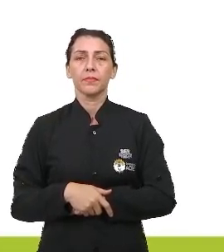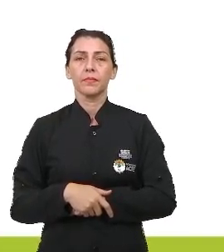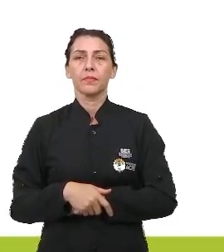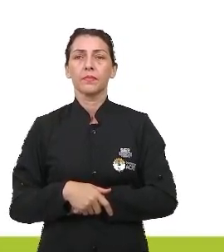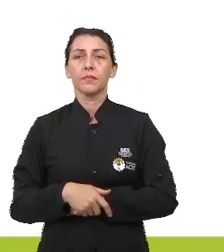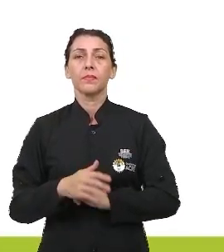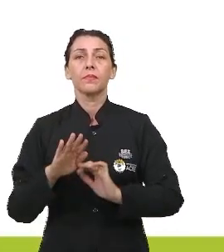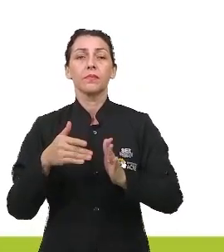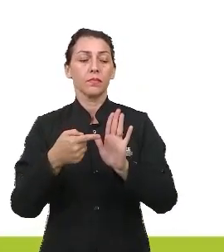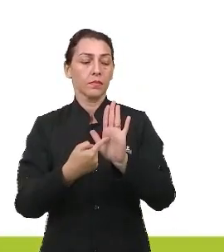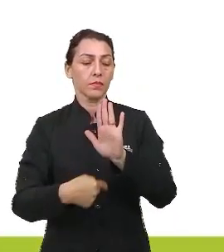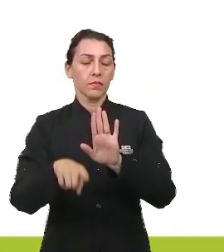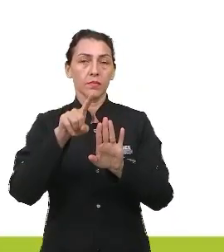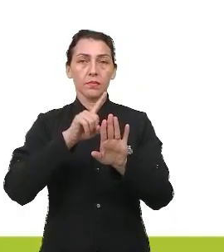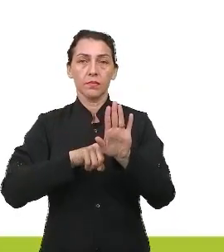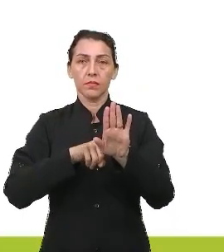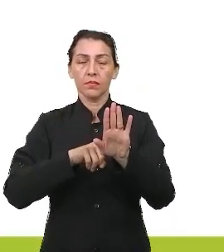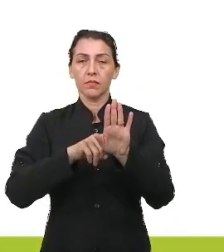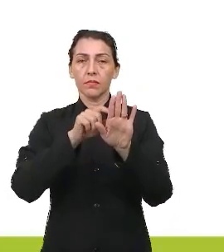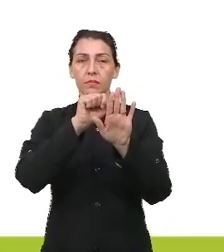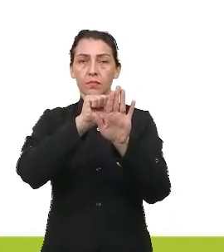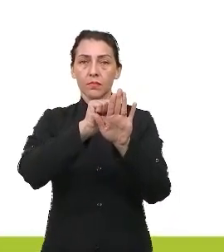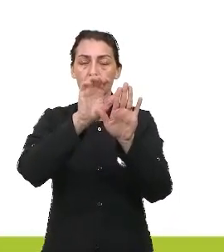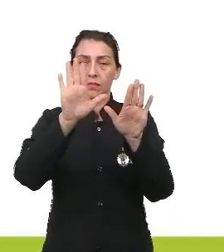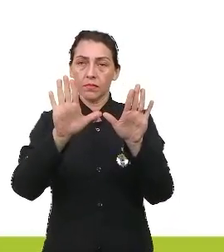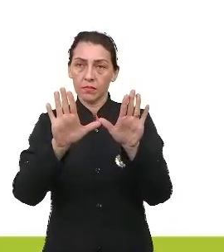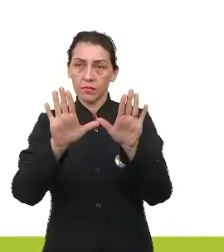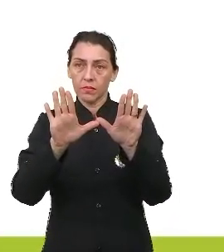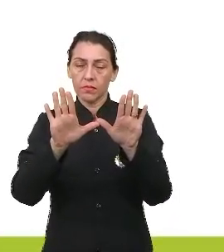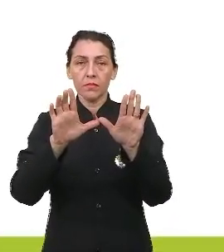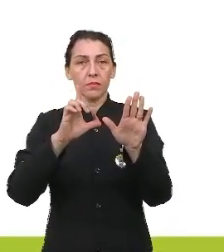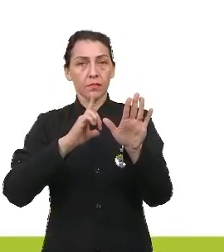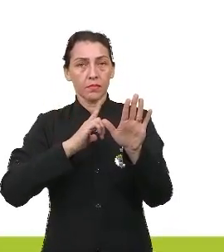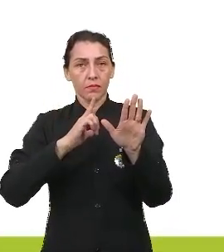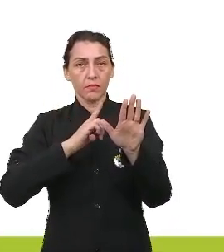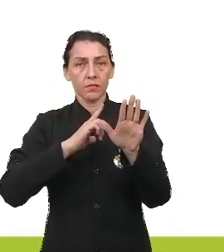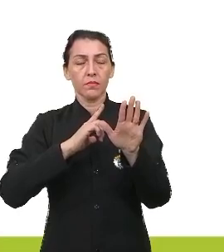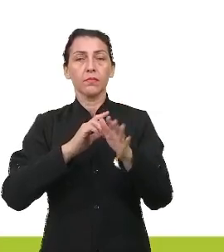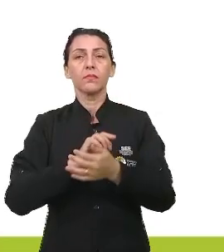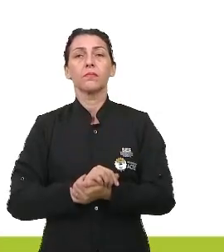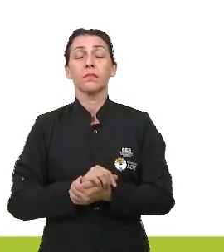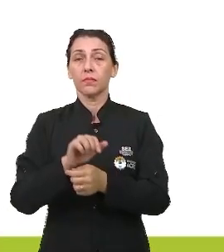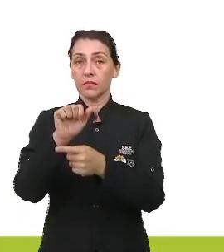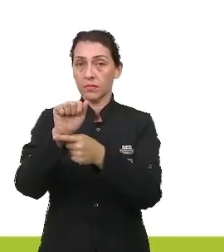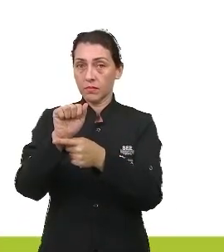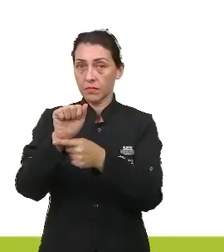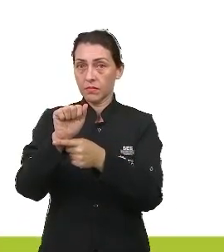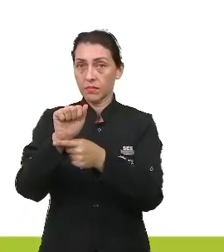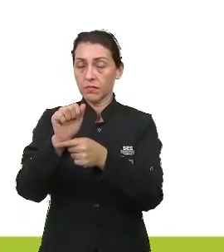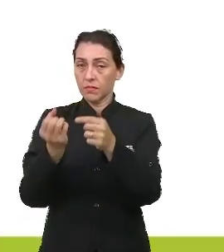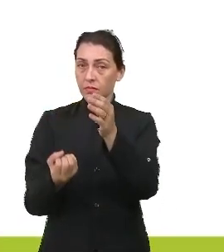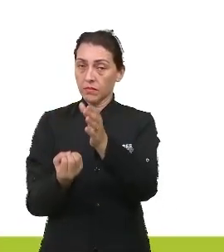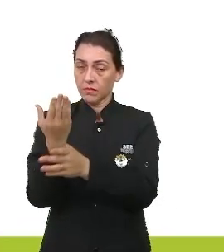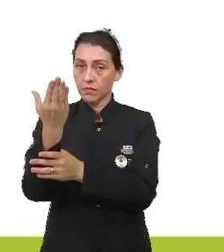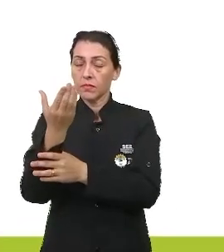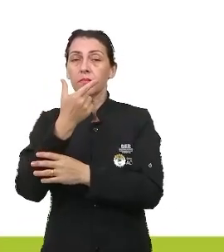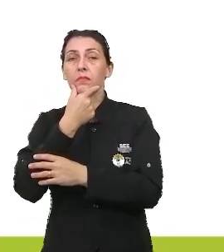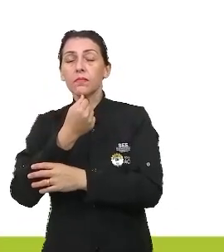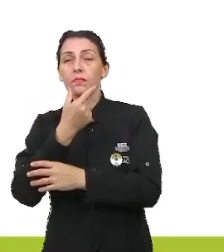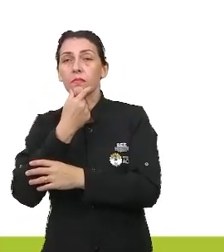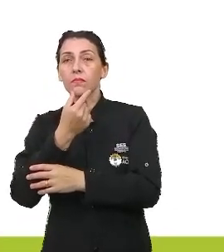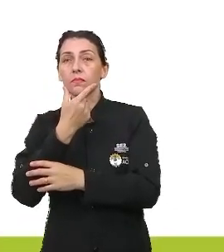Qual é a metáfora, que é uma figura de linguagem recorrente que aparece aí nessa charge? Letra A, o surgimento de um homem